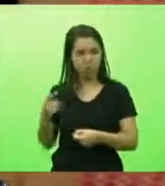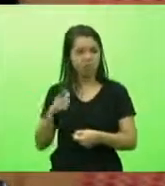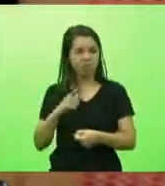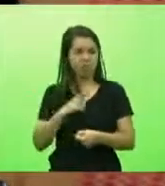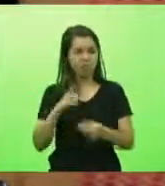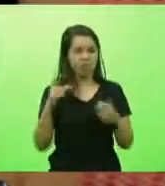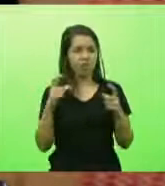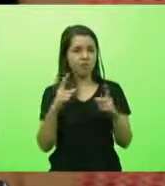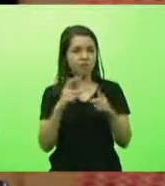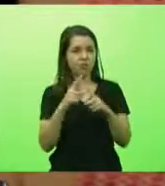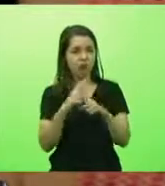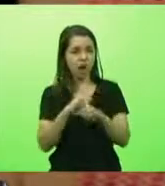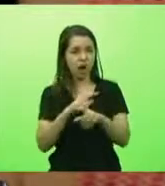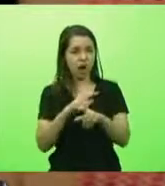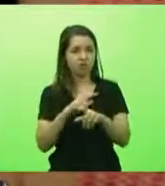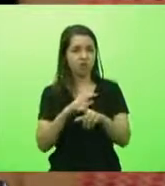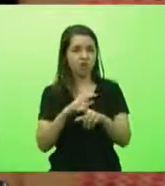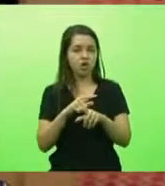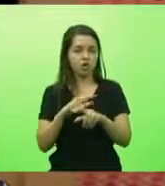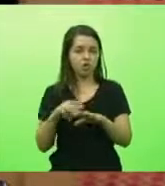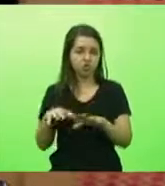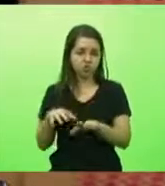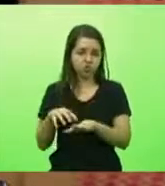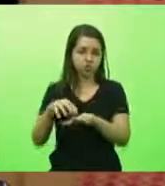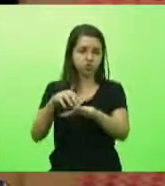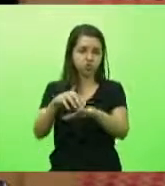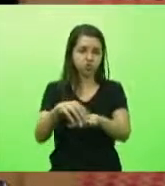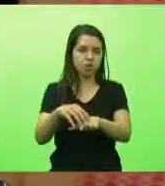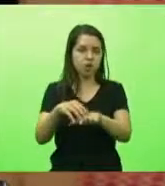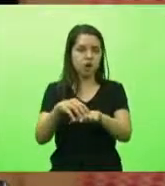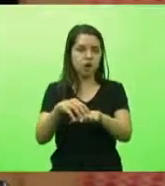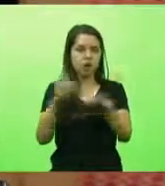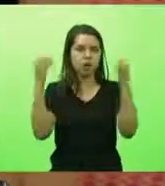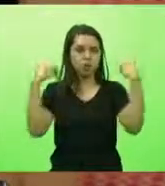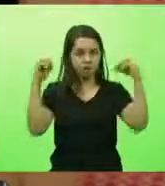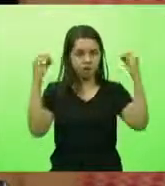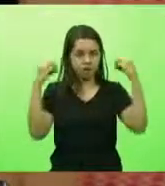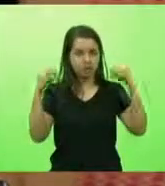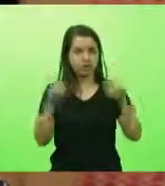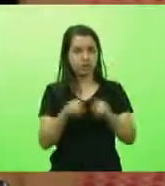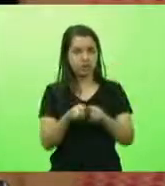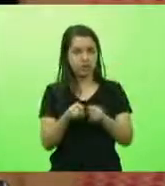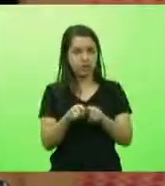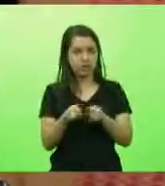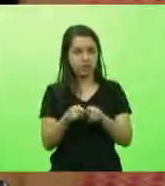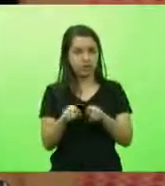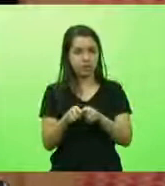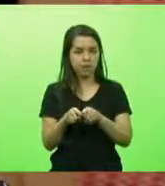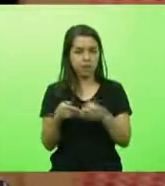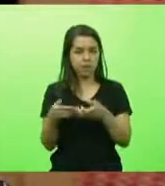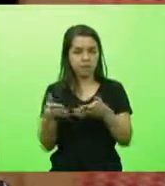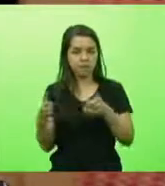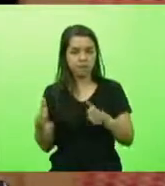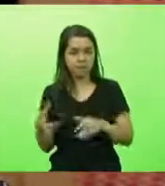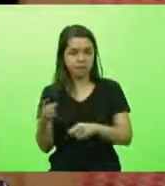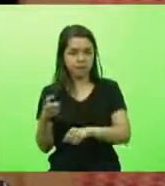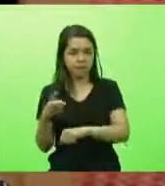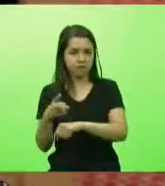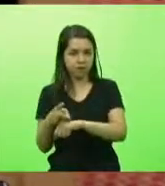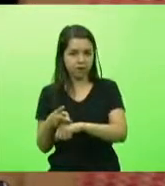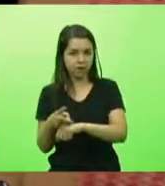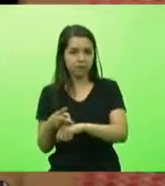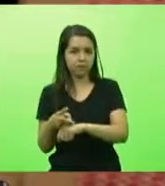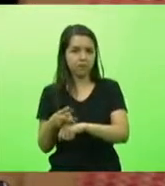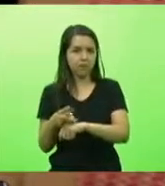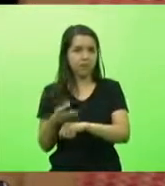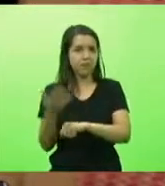movimentar uma ambulância, de abrir uma vaga e ele uma vez chorou na minha